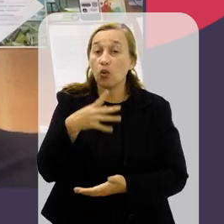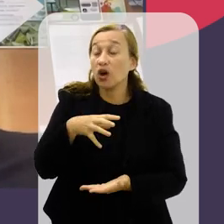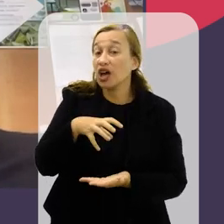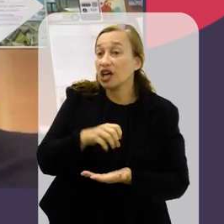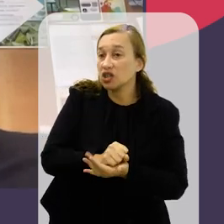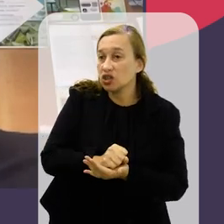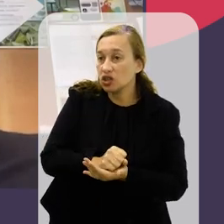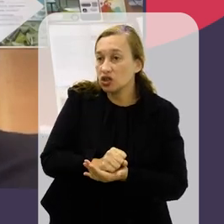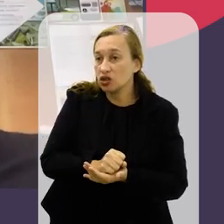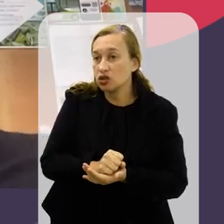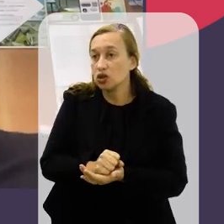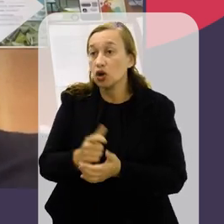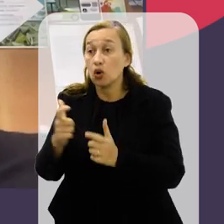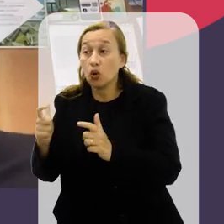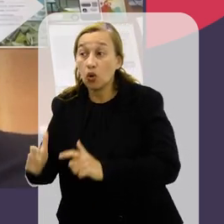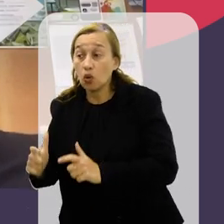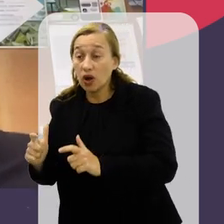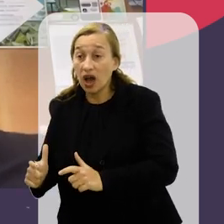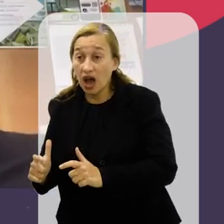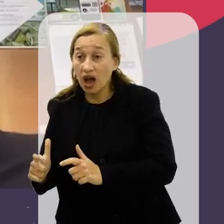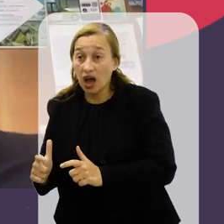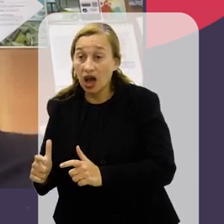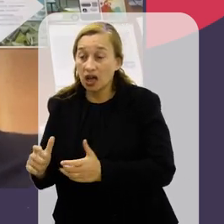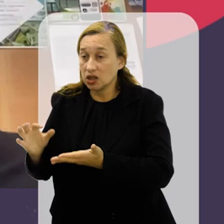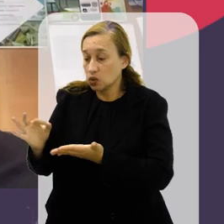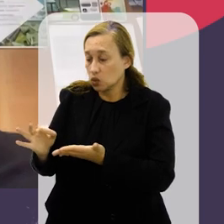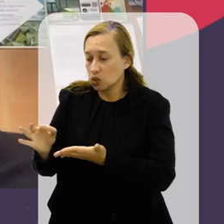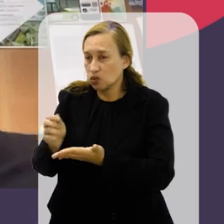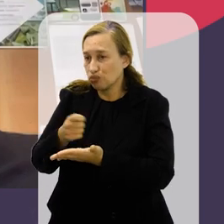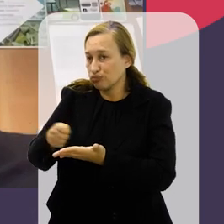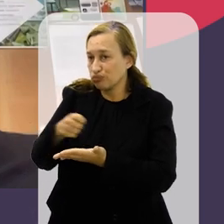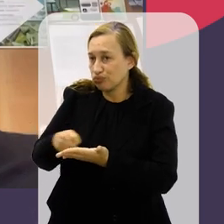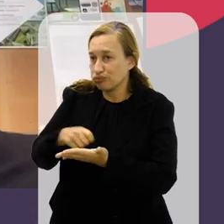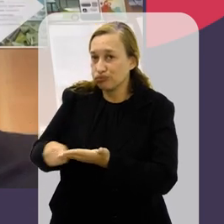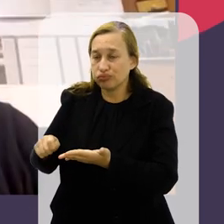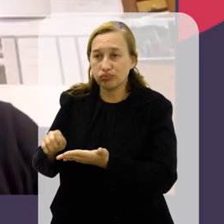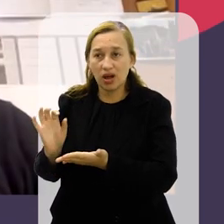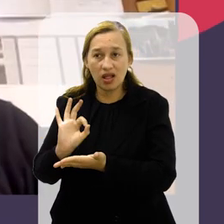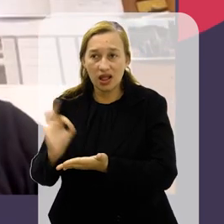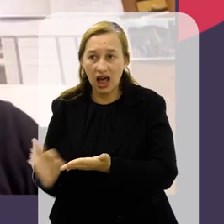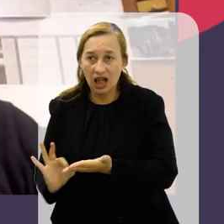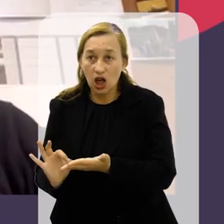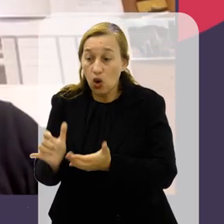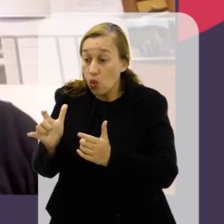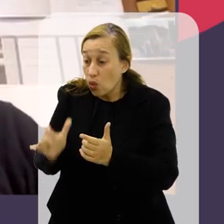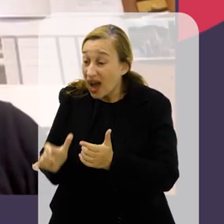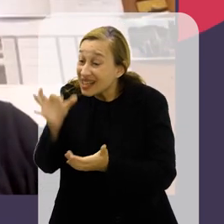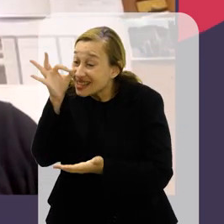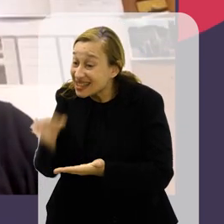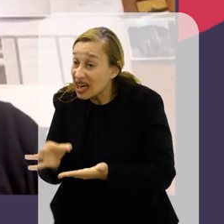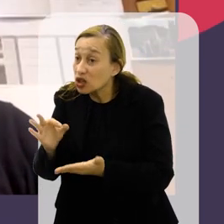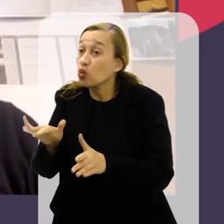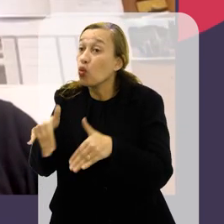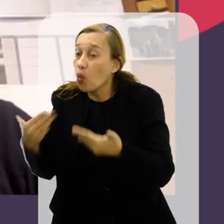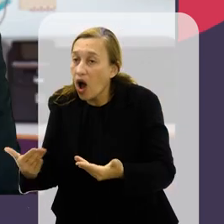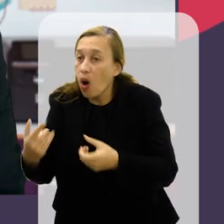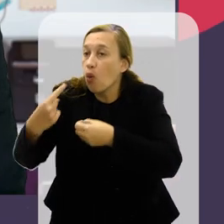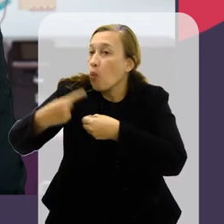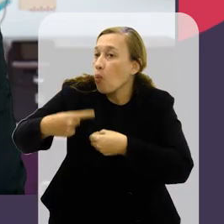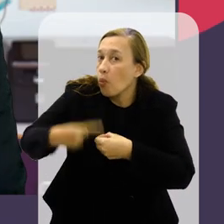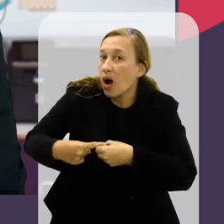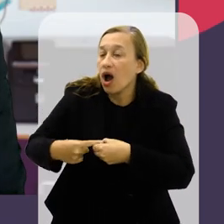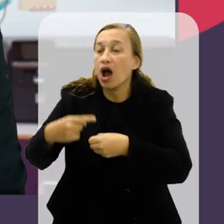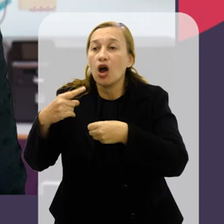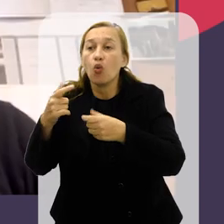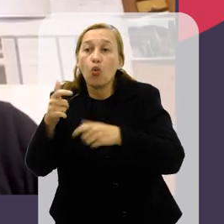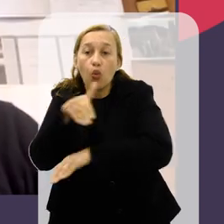registro, seja, campos que não são preenchidos, informações que não são completas, por exemplo, a localização exata em termos de rua,